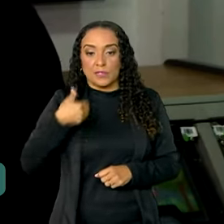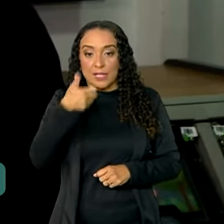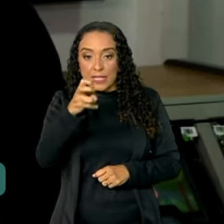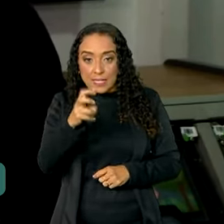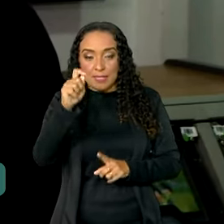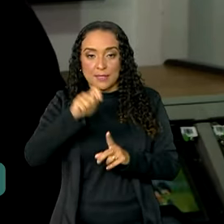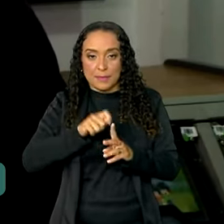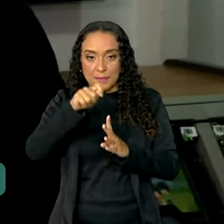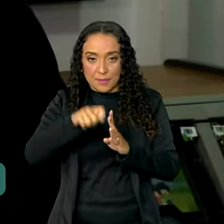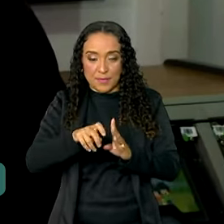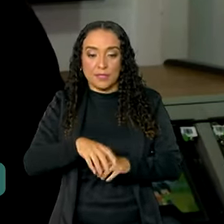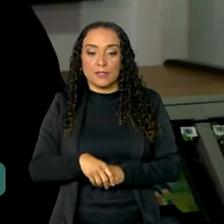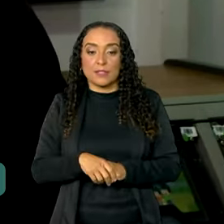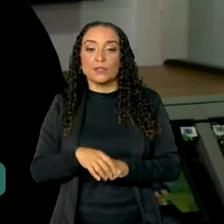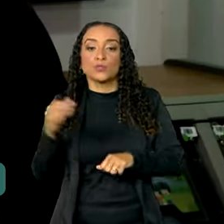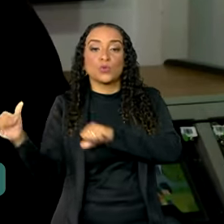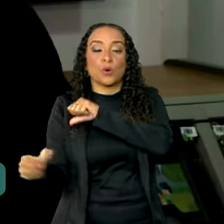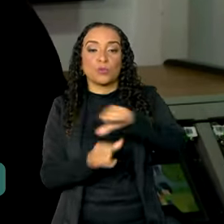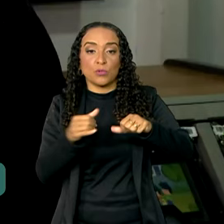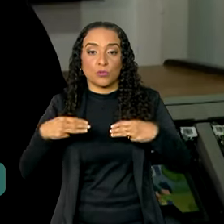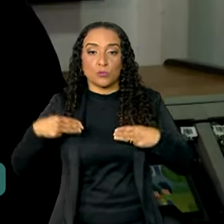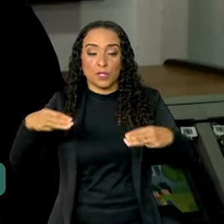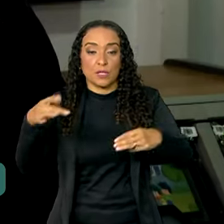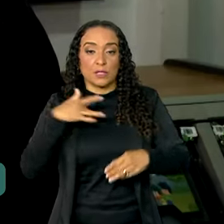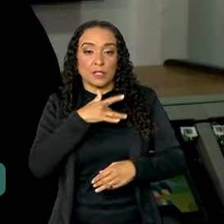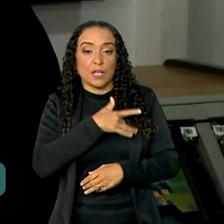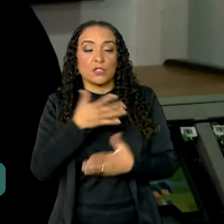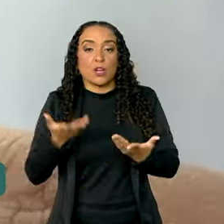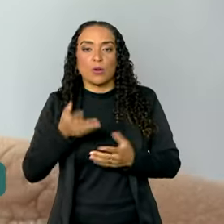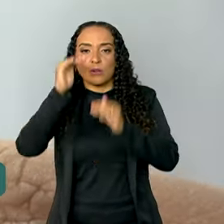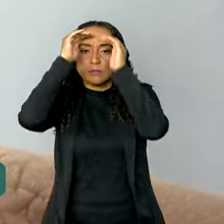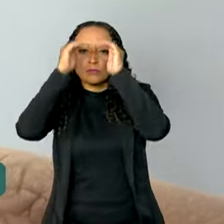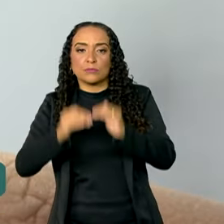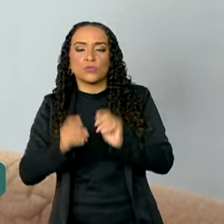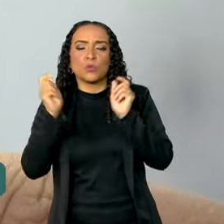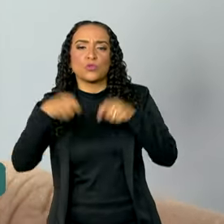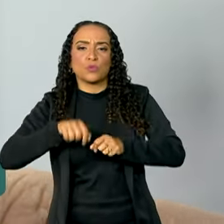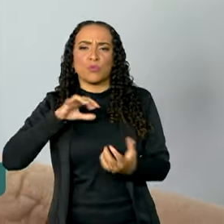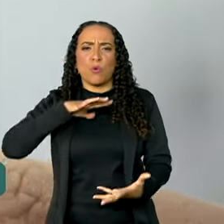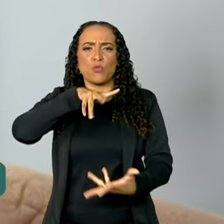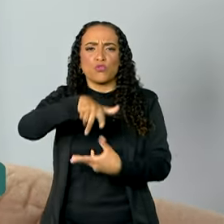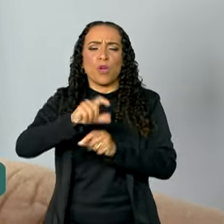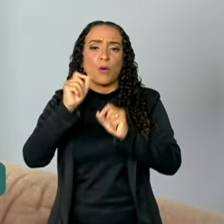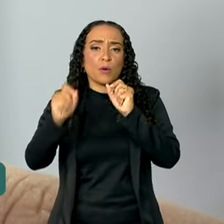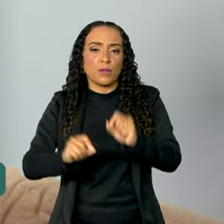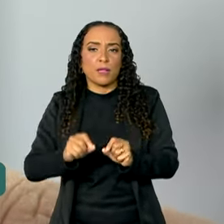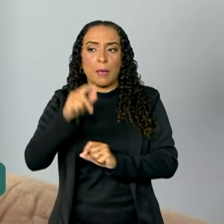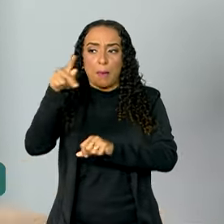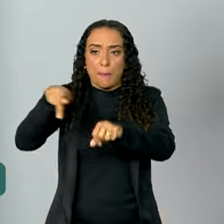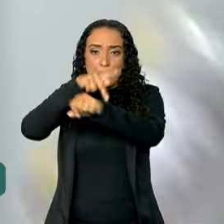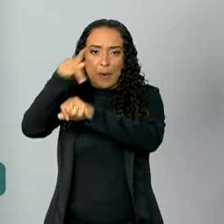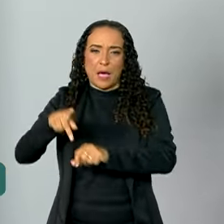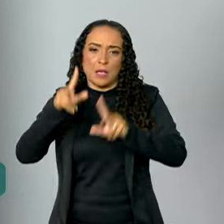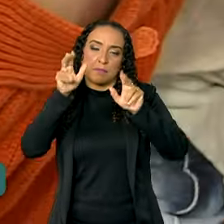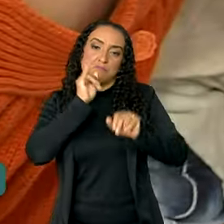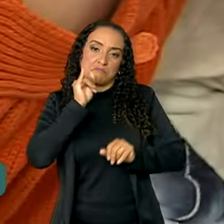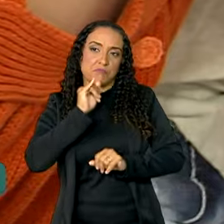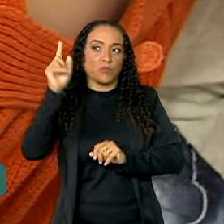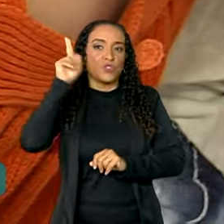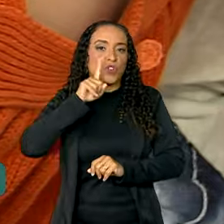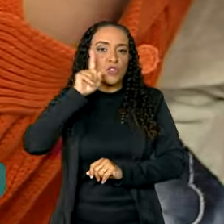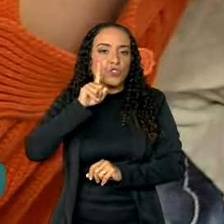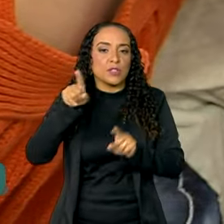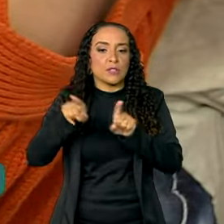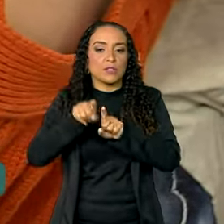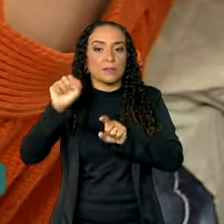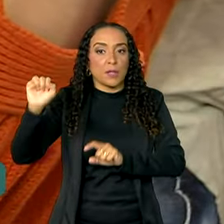meses. Com essa mudança, o Ministério da Saúde está seguindo uma tendência mundial. Países como os Estados Unidos e